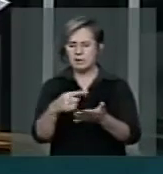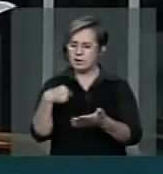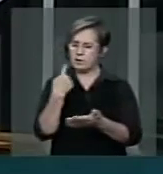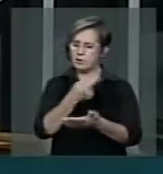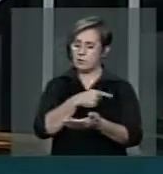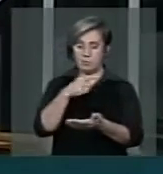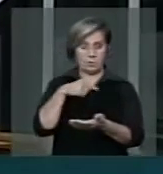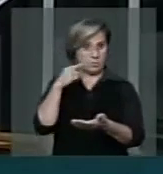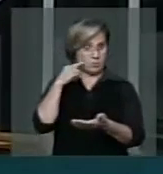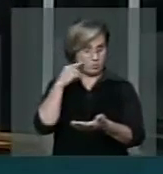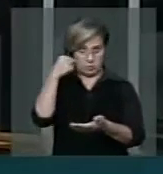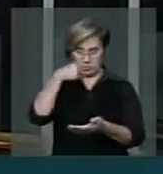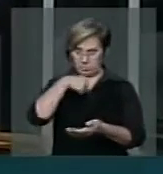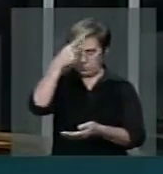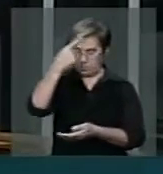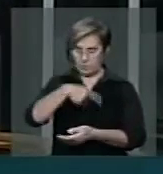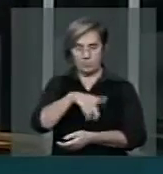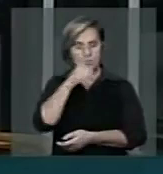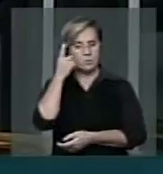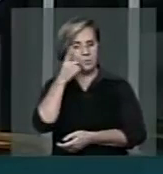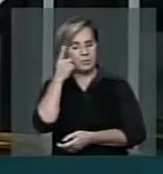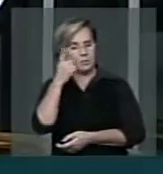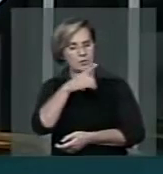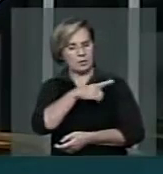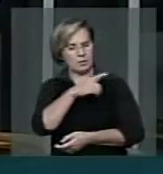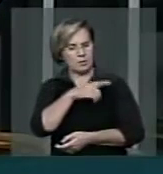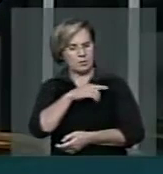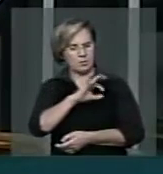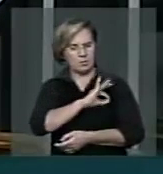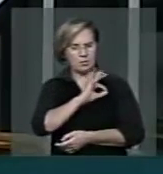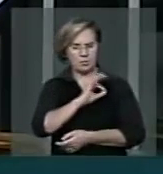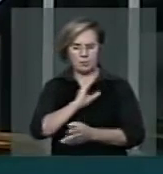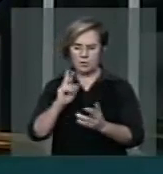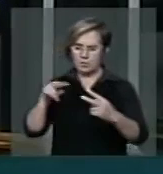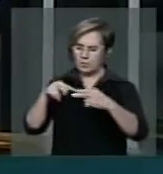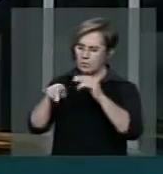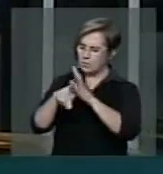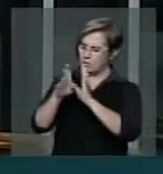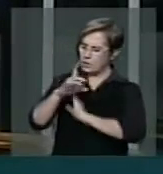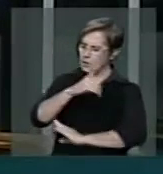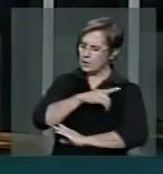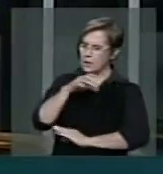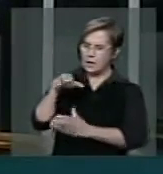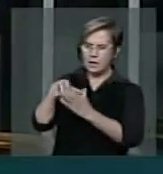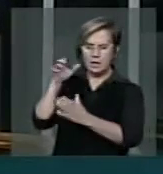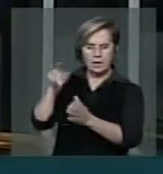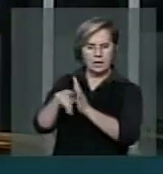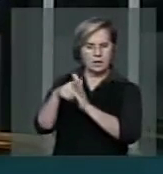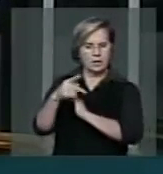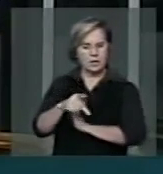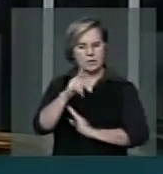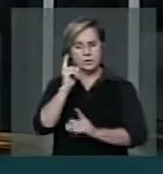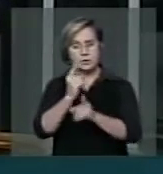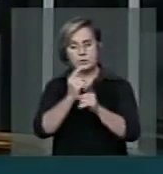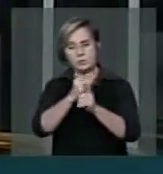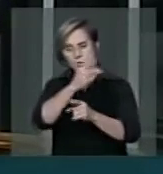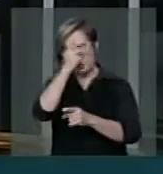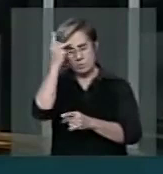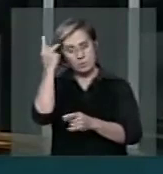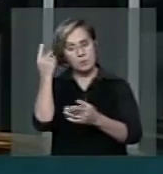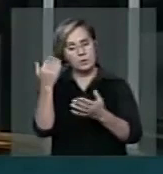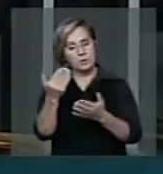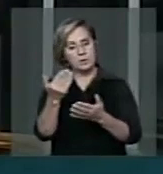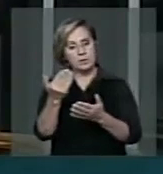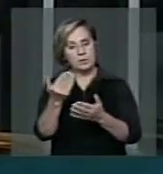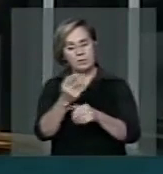este deputado, delegado de polícia, frente à delegacia do idoso de Terezina, descobriu que agentes mal intencionados iludiu idosos